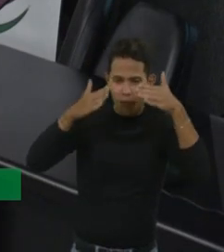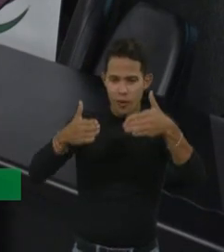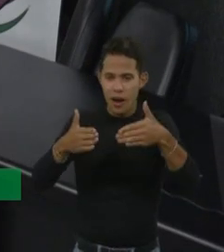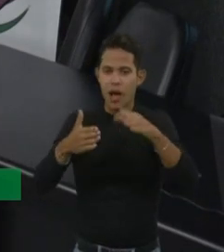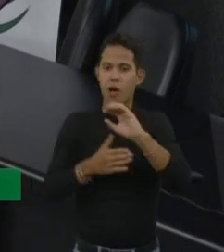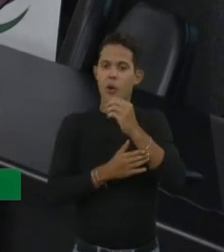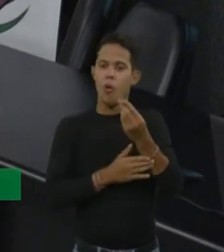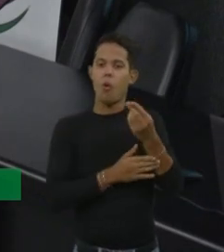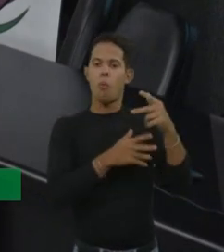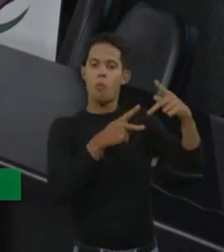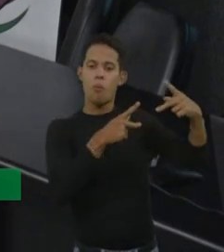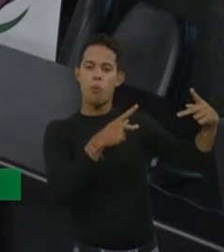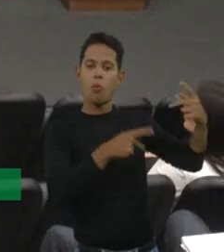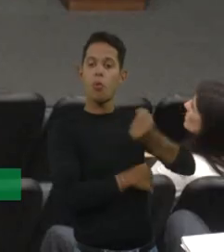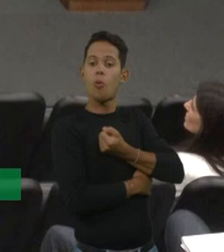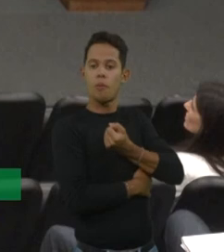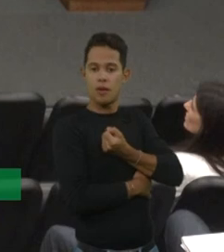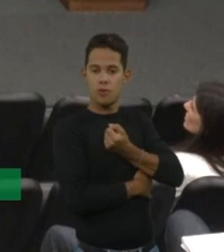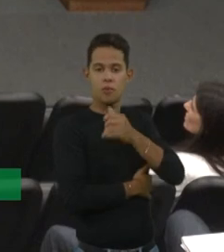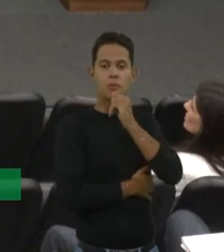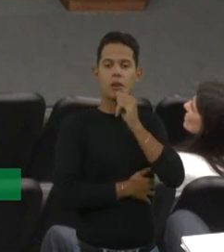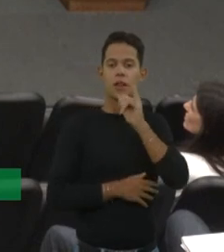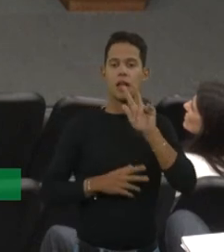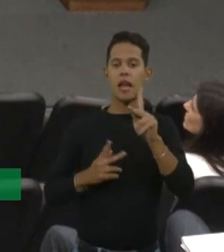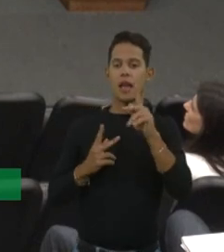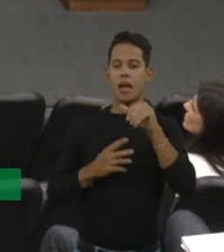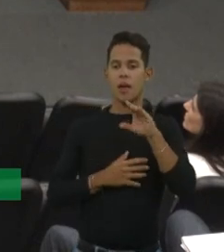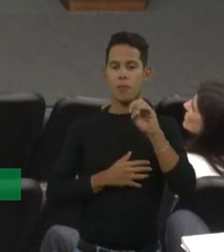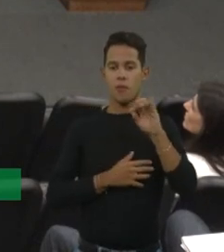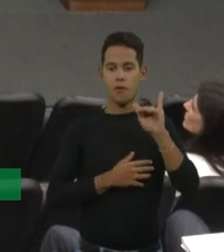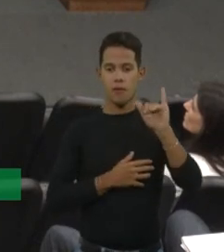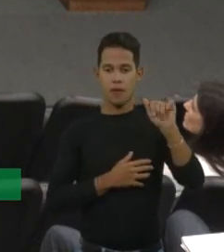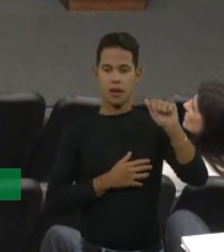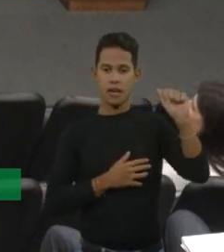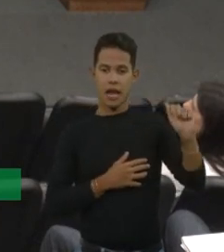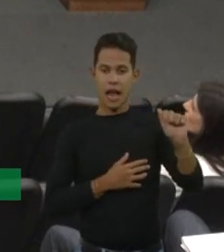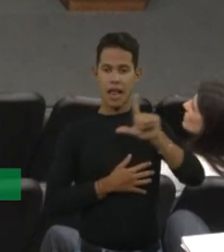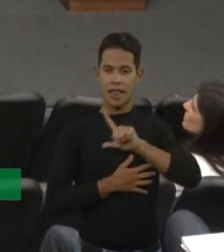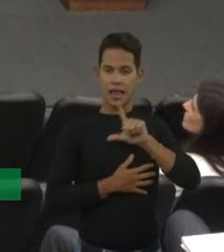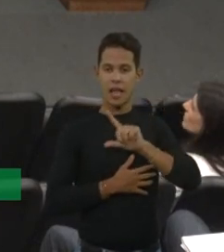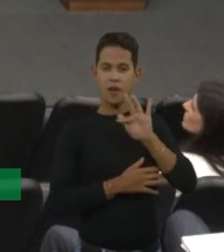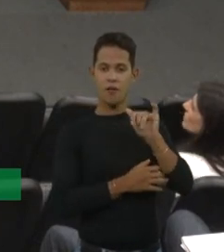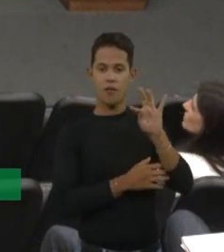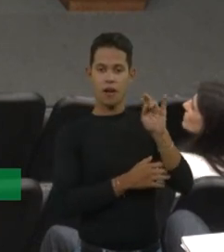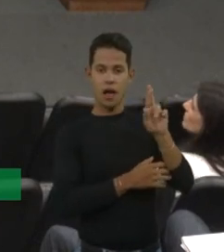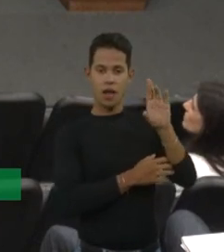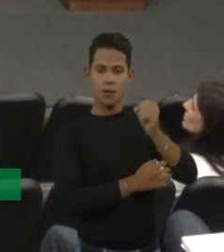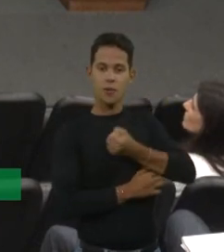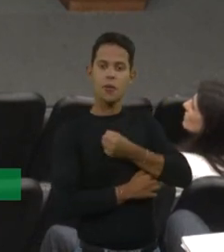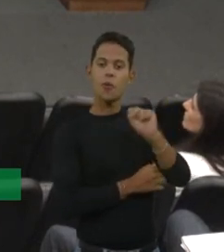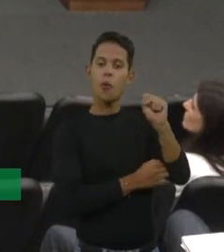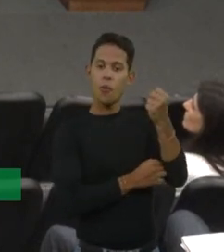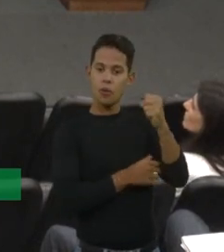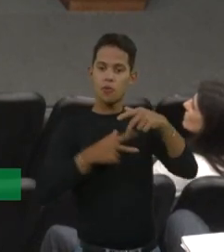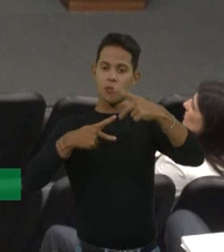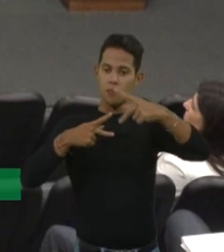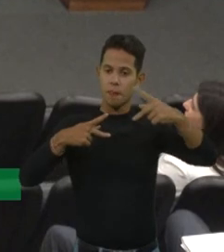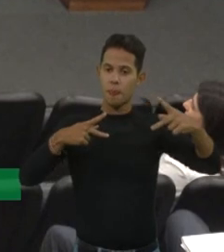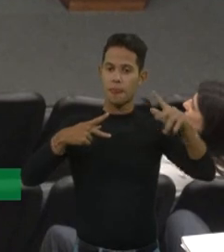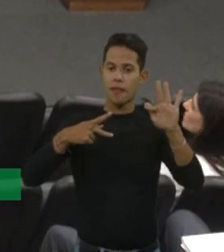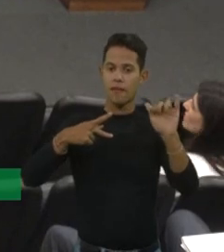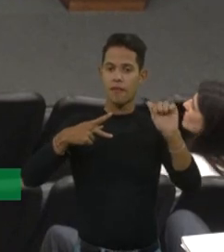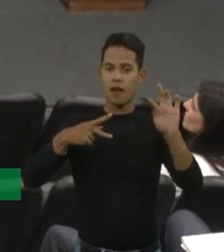números. Por exemplo, no caso da hemofilia A, a gente tem a deficiência do fator 8, uma proteína chamada fator 8, ela não tem um nome